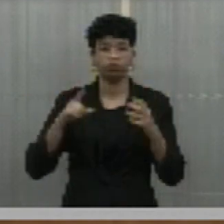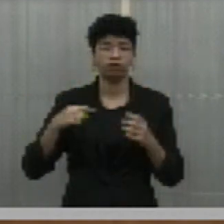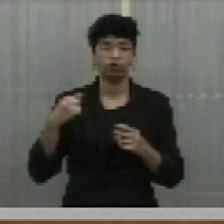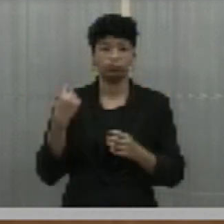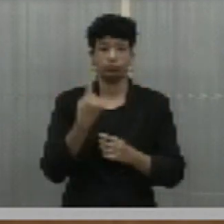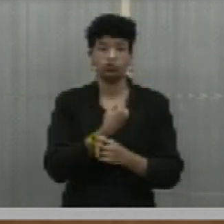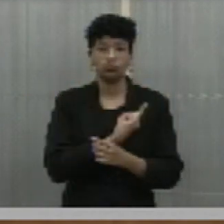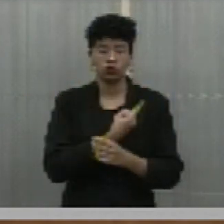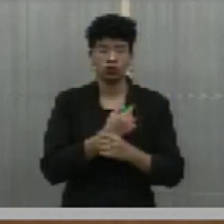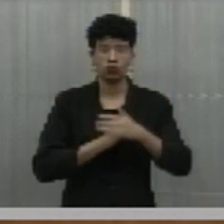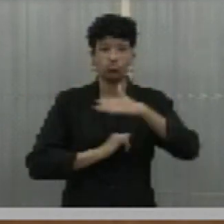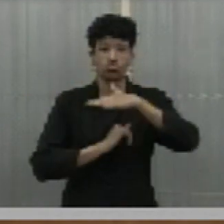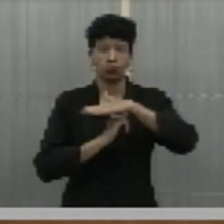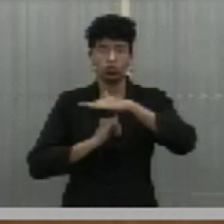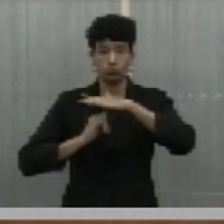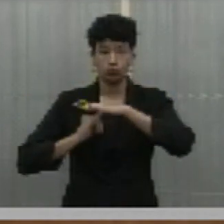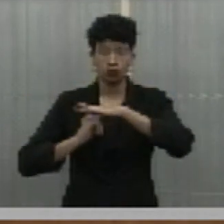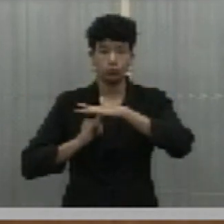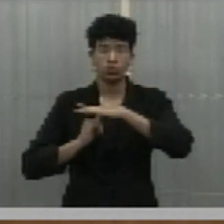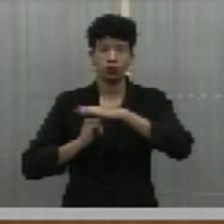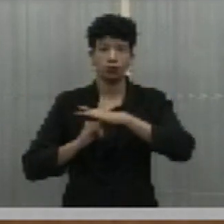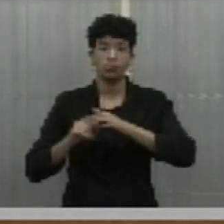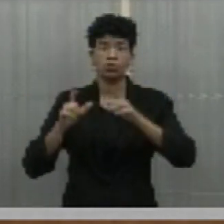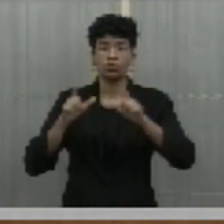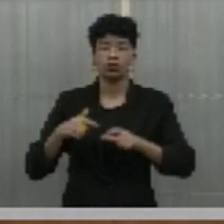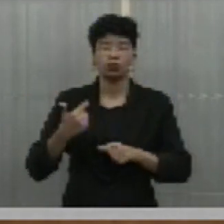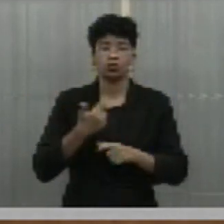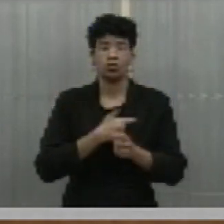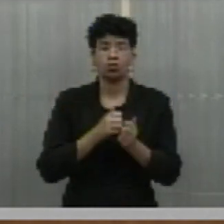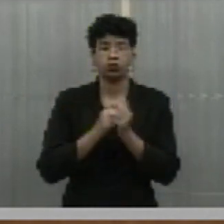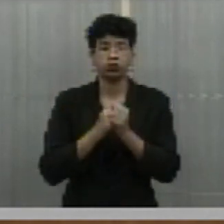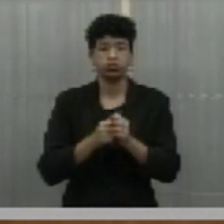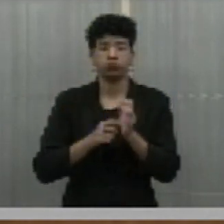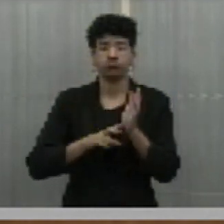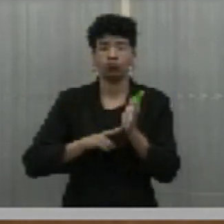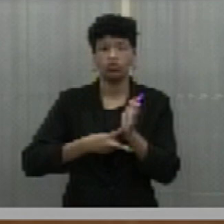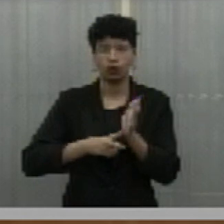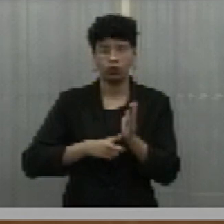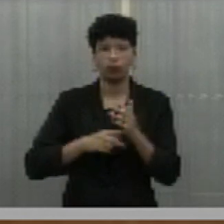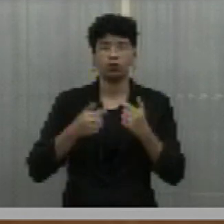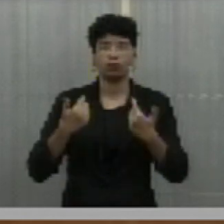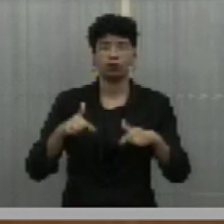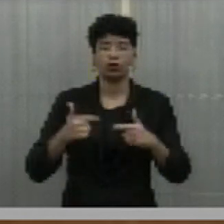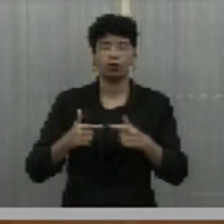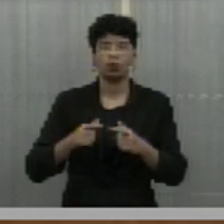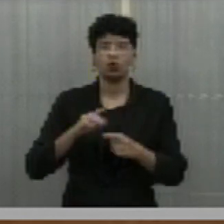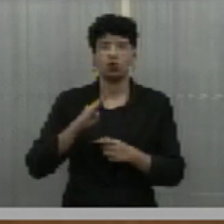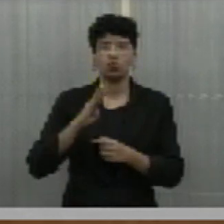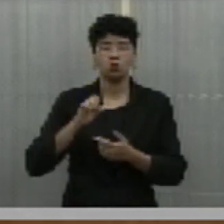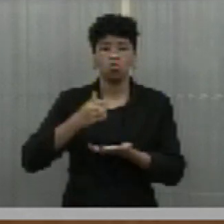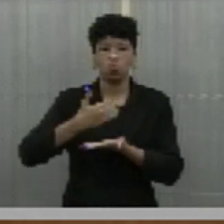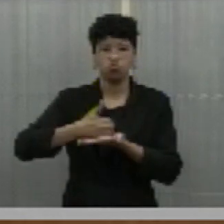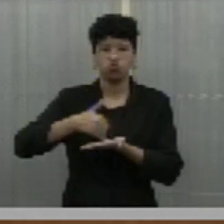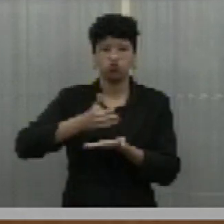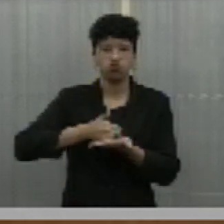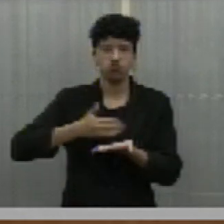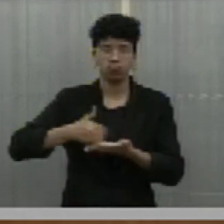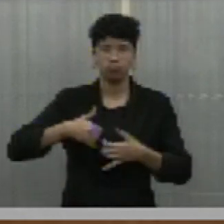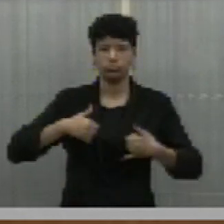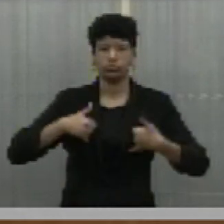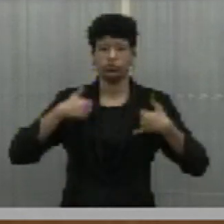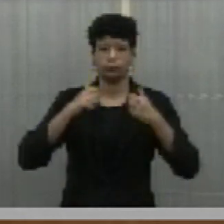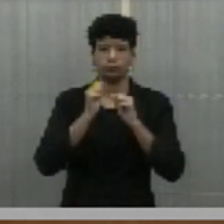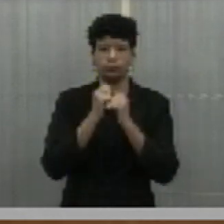instituição, onde nós, juntamente com os servidores, iremos cortar o bolo de aniversário da